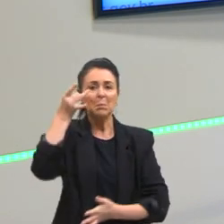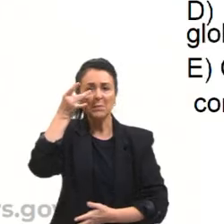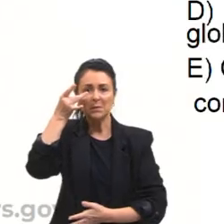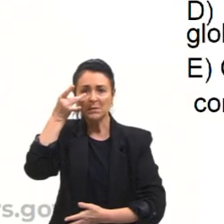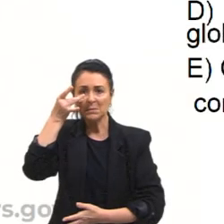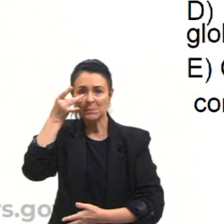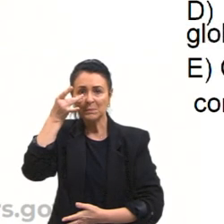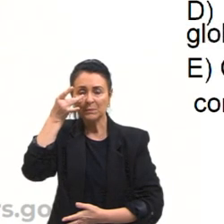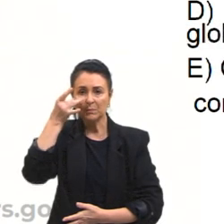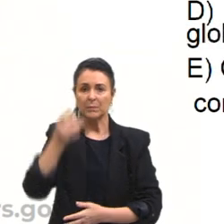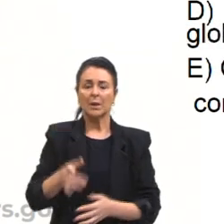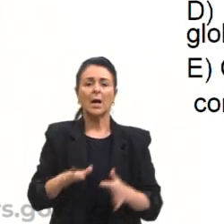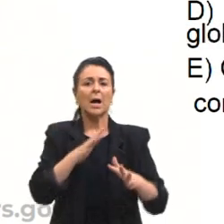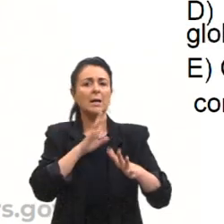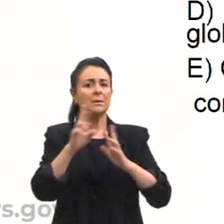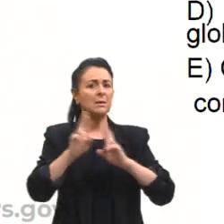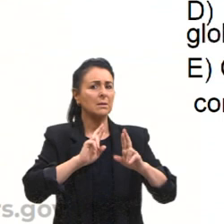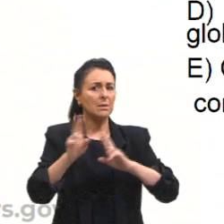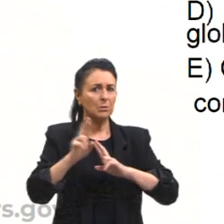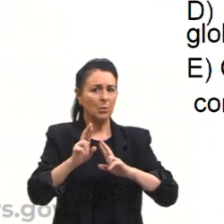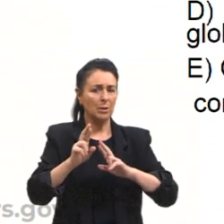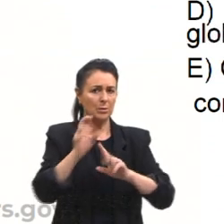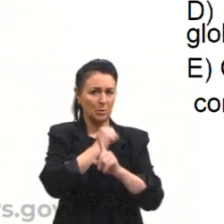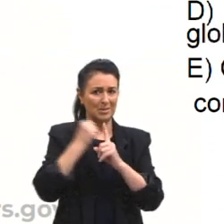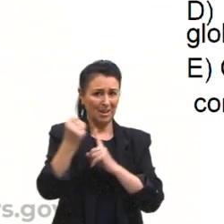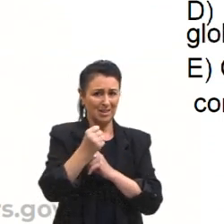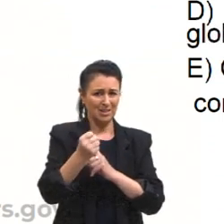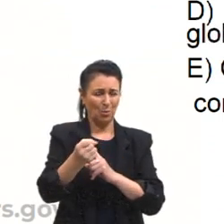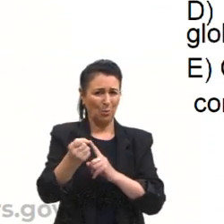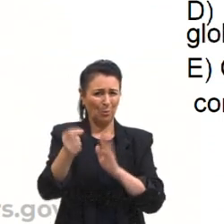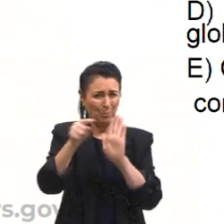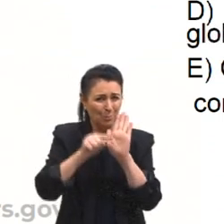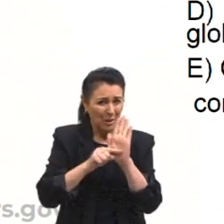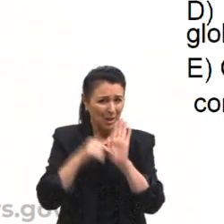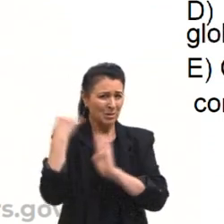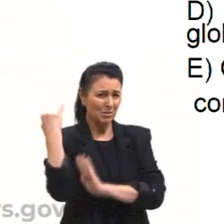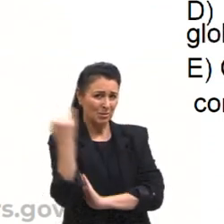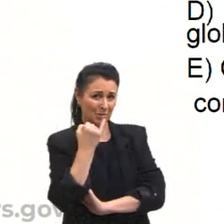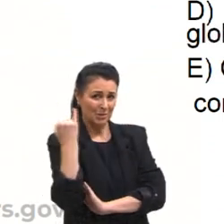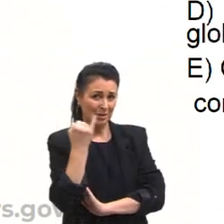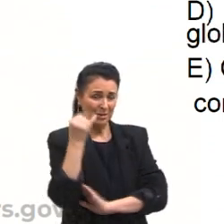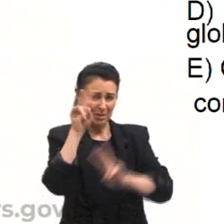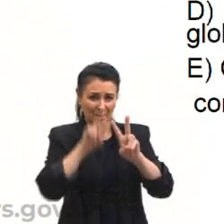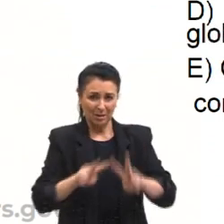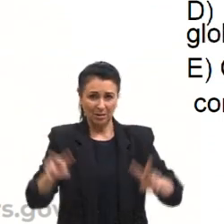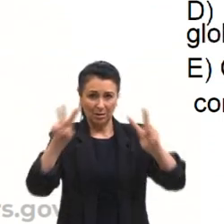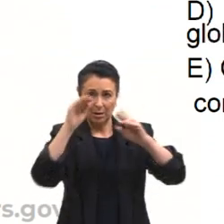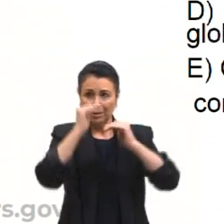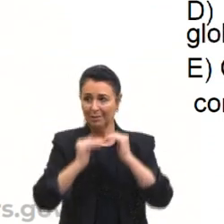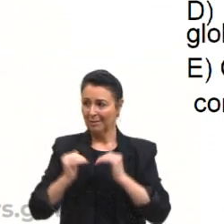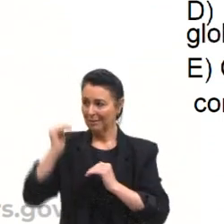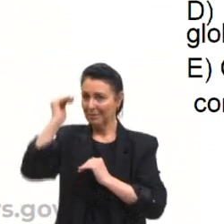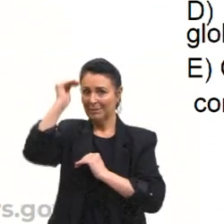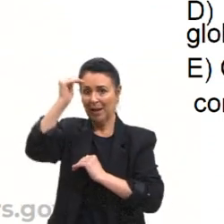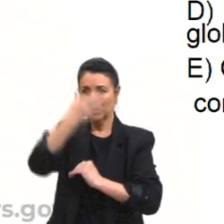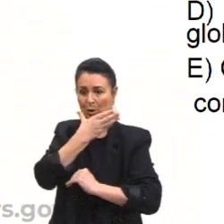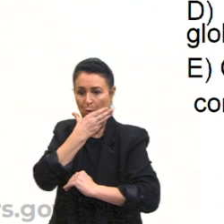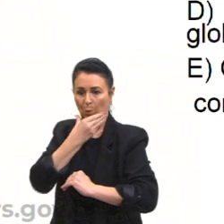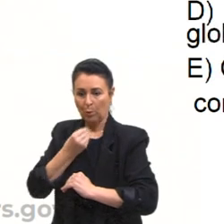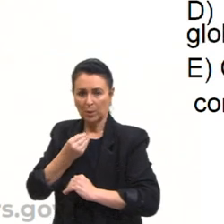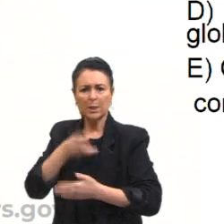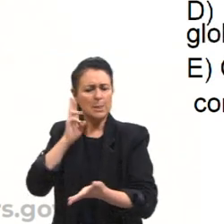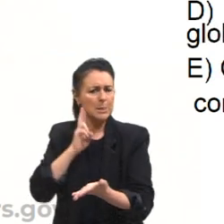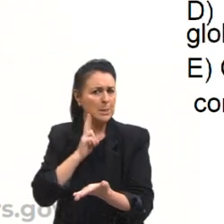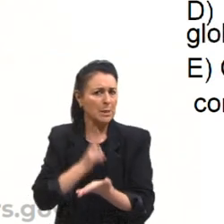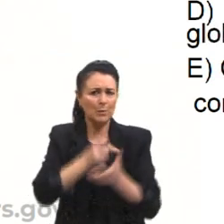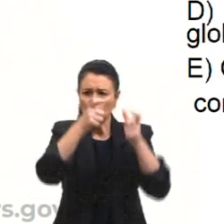com menos importantes das virtuais? Não. Enaltece a pretensão do homem de estar em todos os lugares ao mesmo